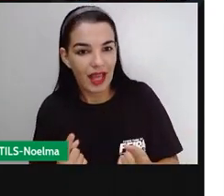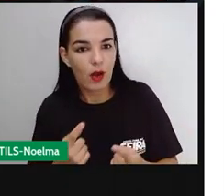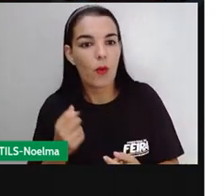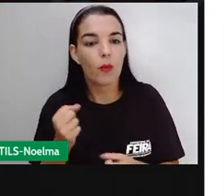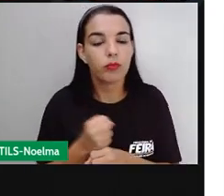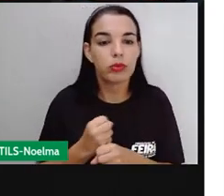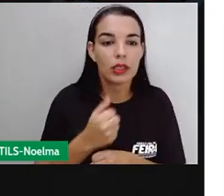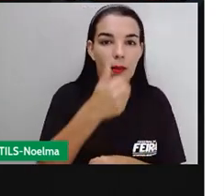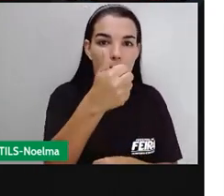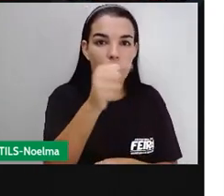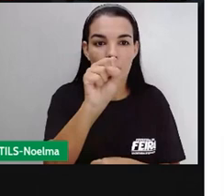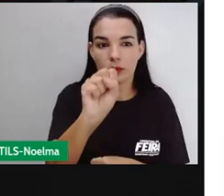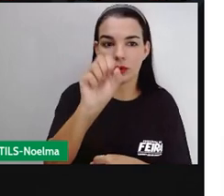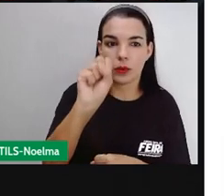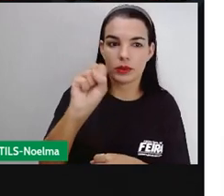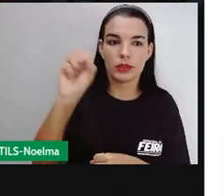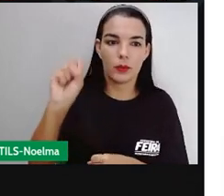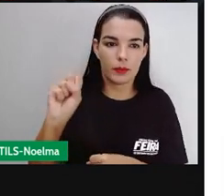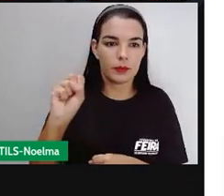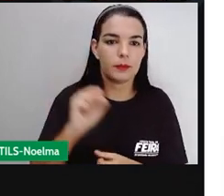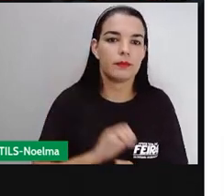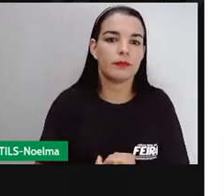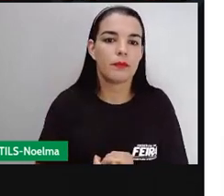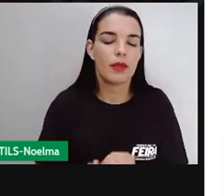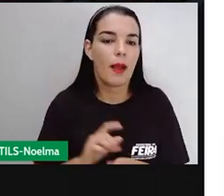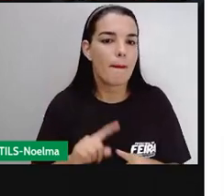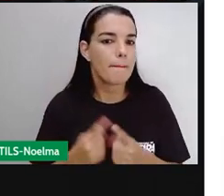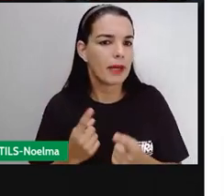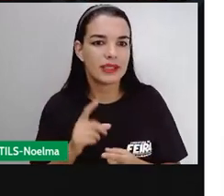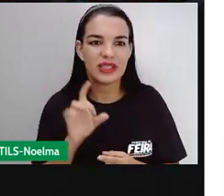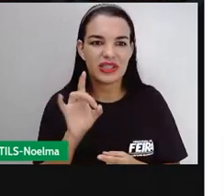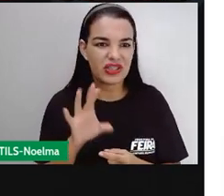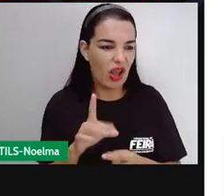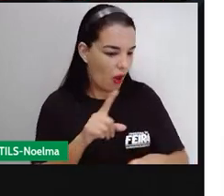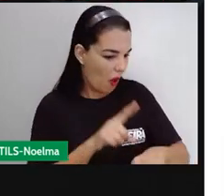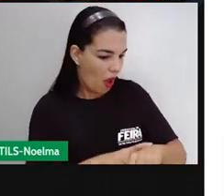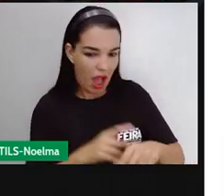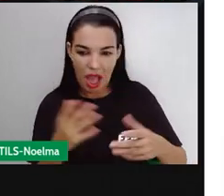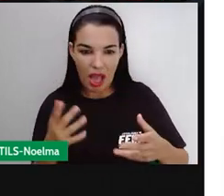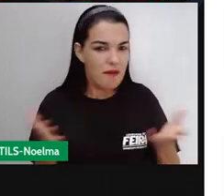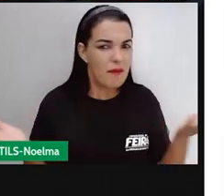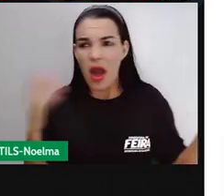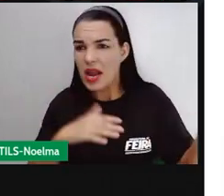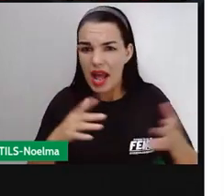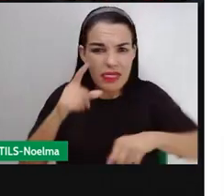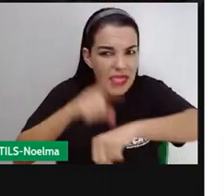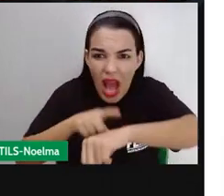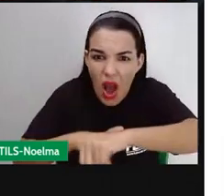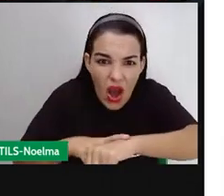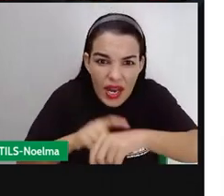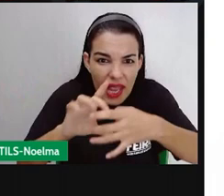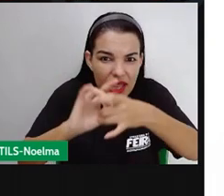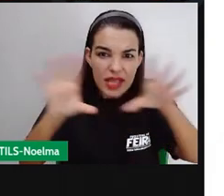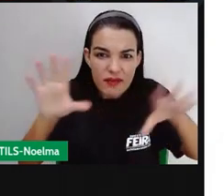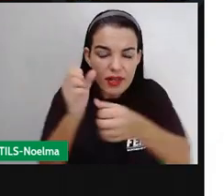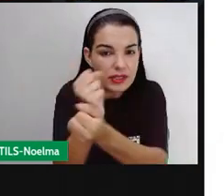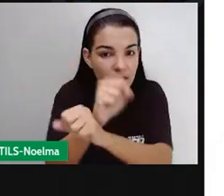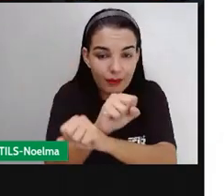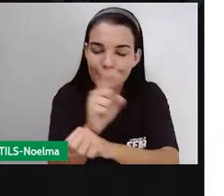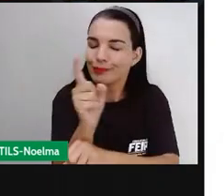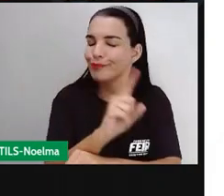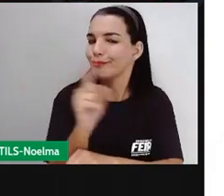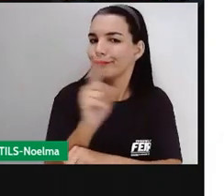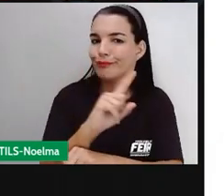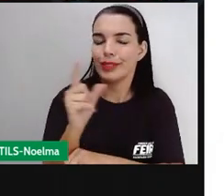1888, lembrando que ela não aconteceu por acaso de uma hora para outra, ah, vamos libertar os escravos, não foi assim que aconteceu, foi